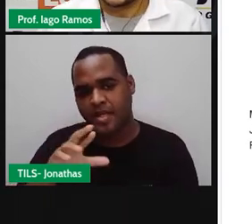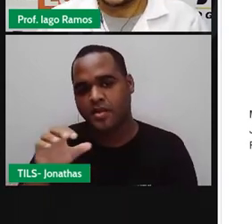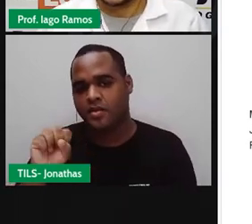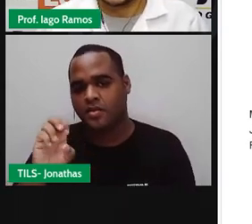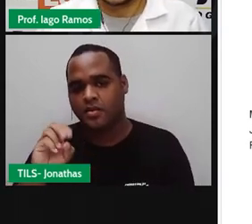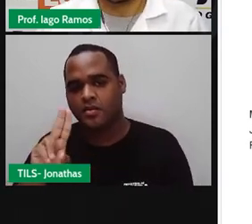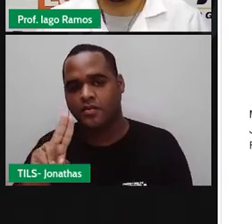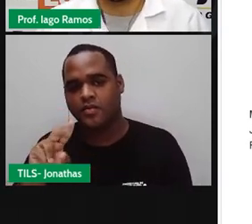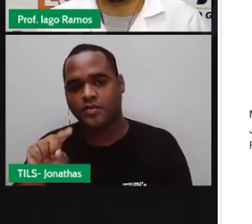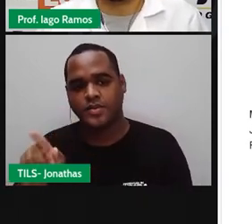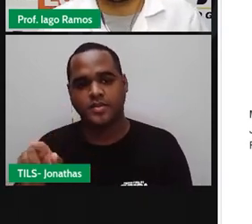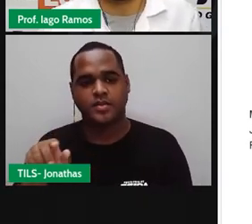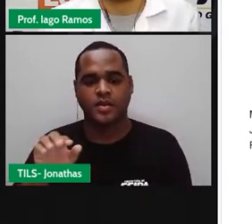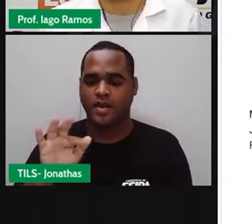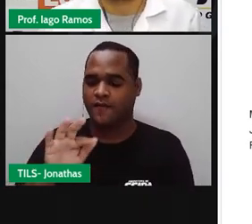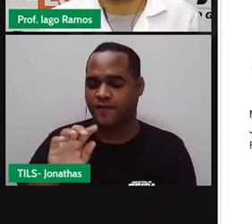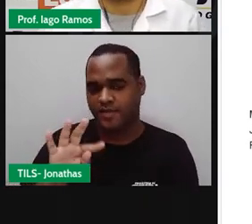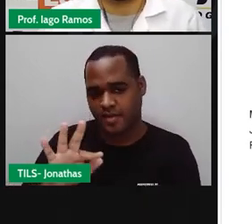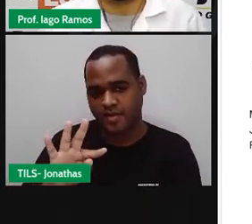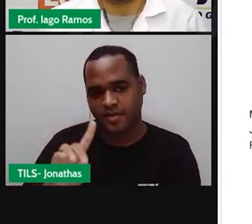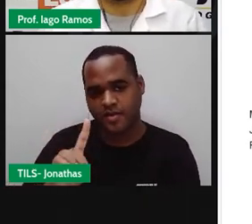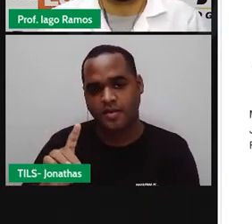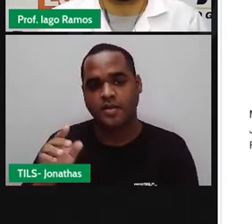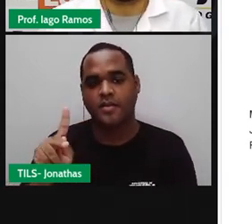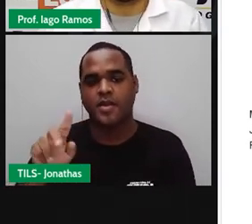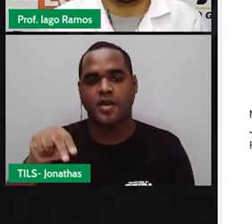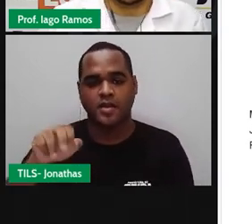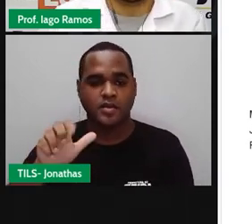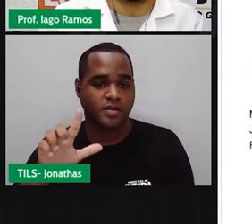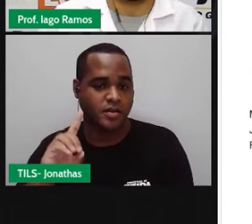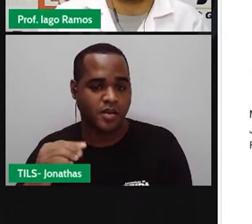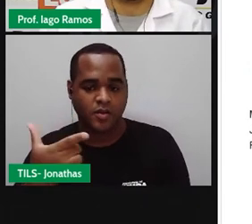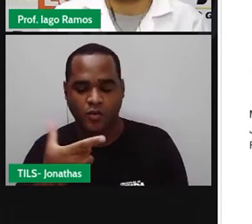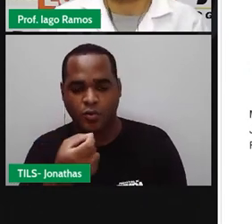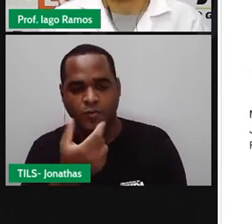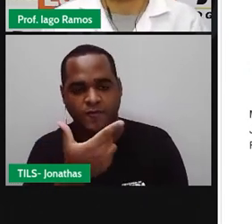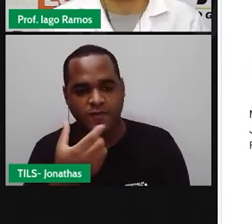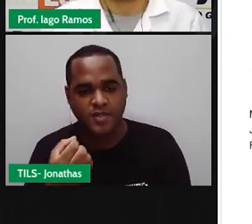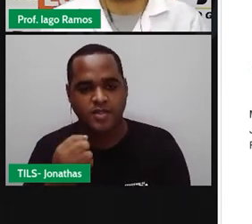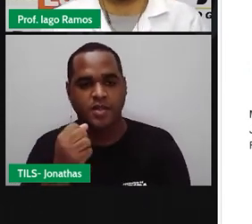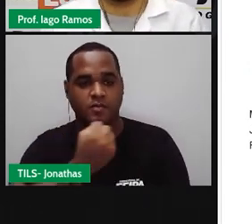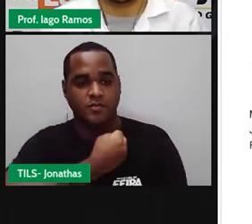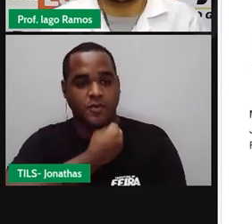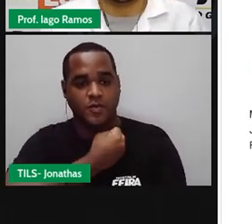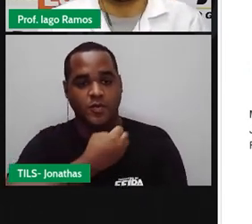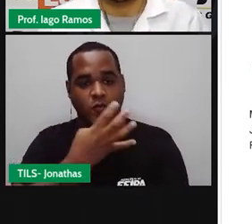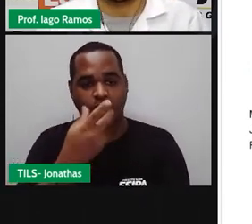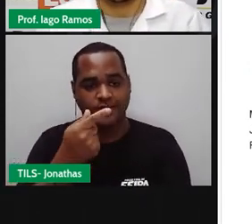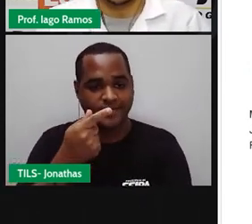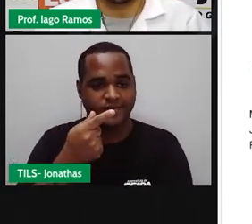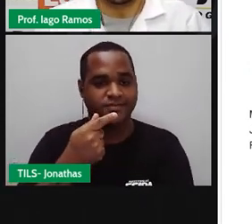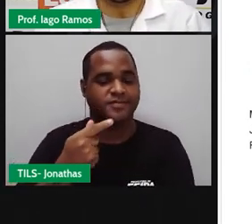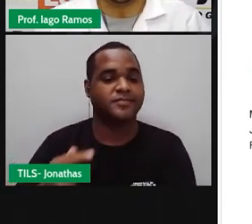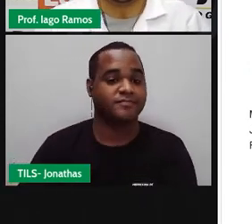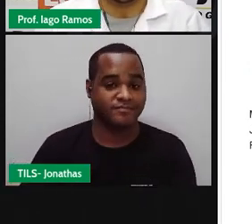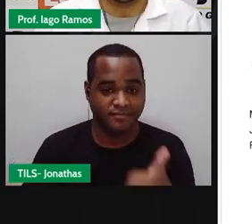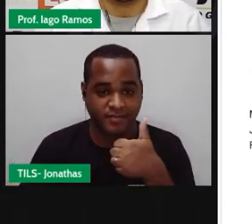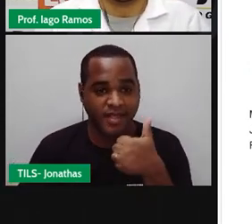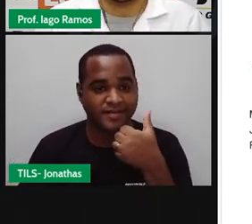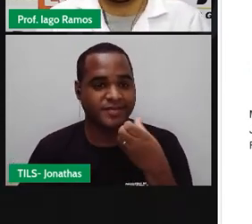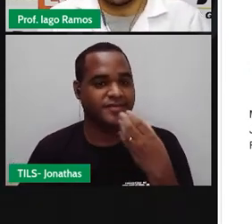editora FTD, do Plano Nacional do Livro Didático PNLD, do ano de 2020, na página 47. Tá bom?